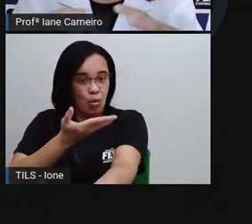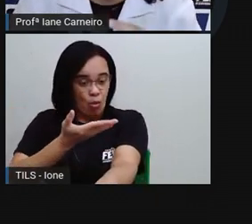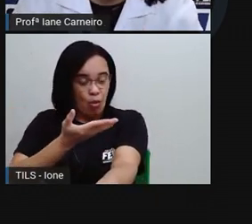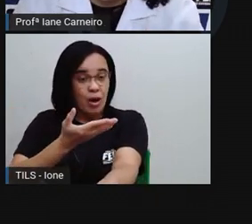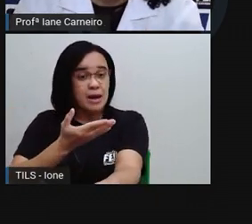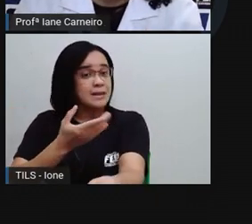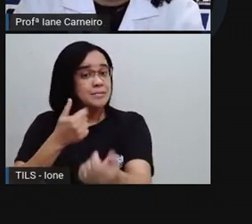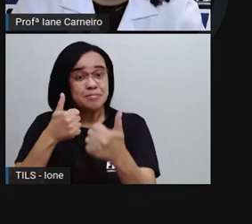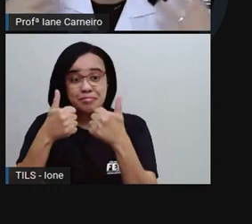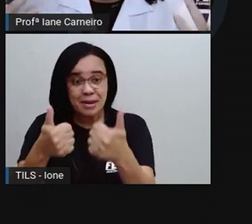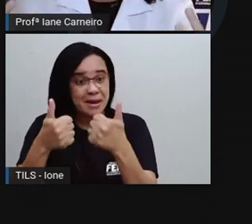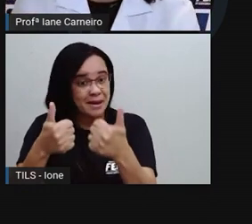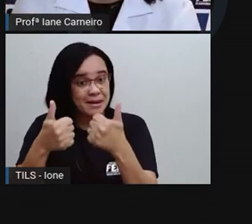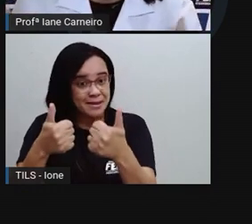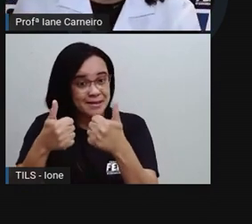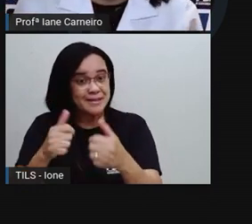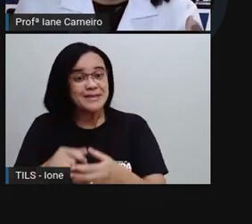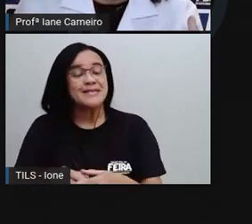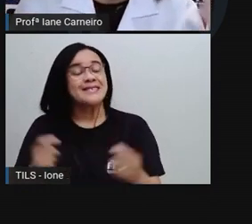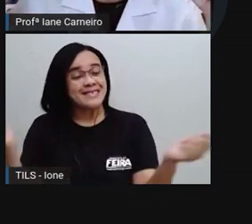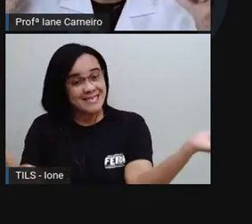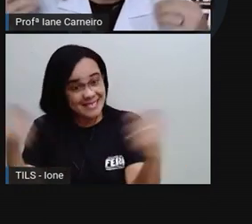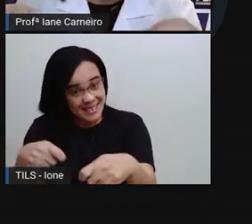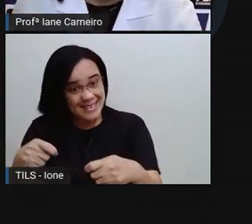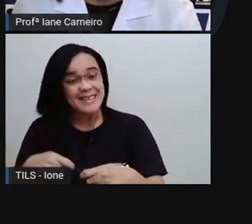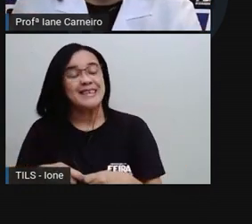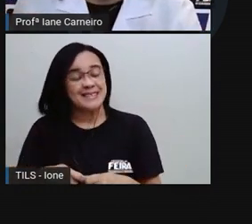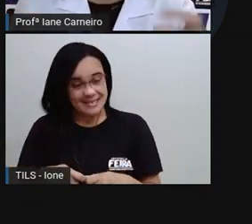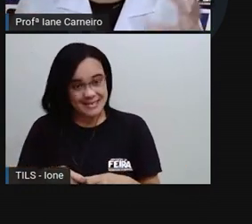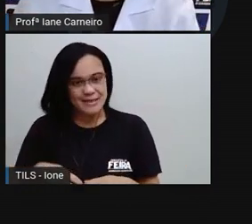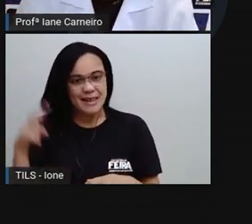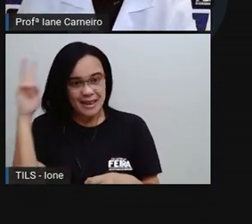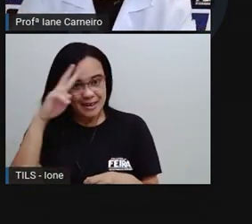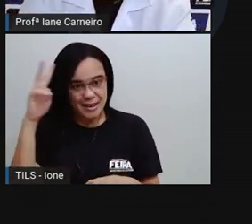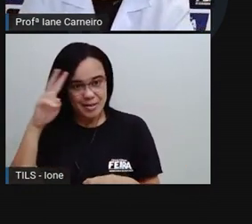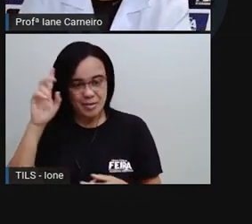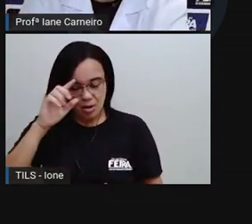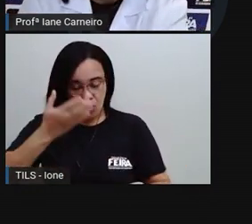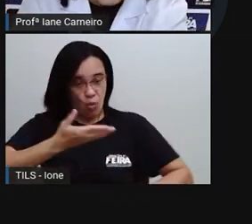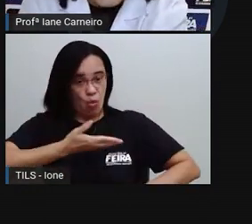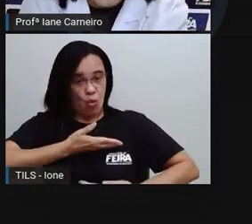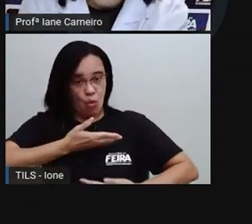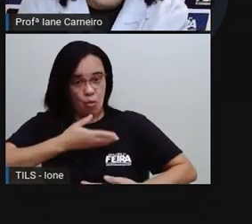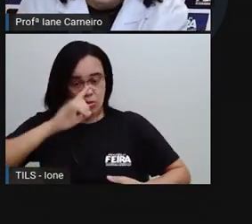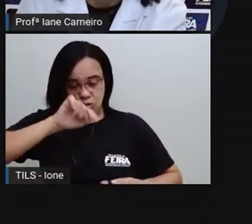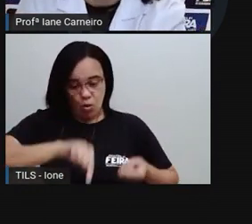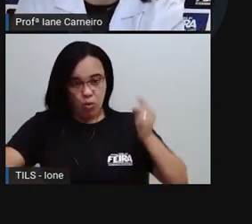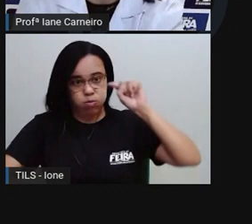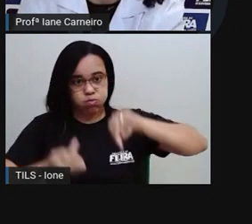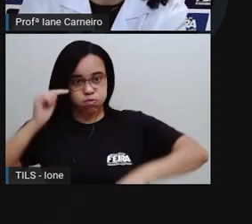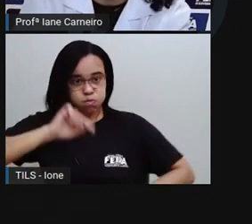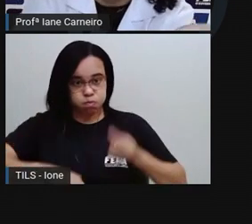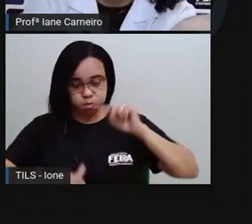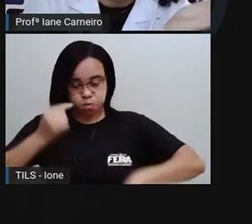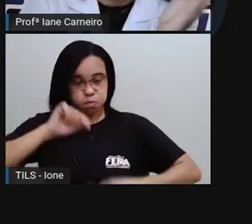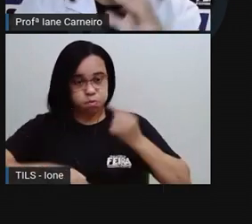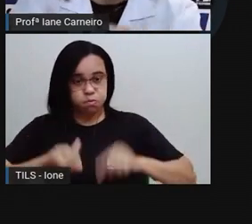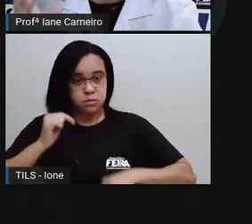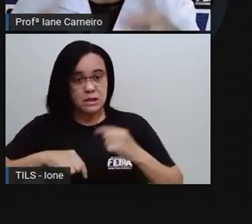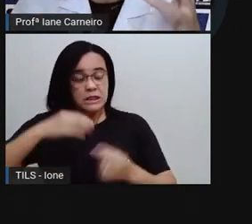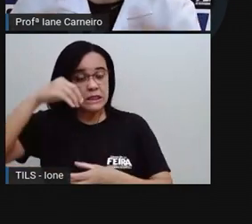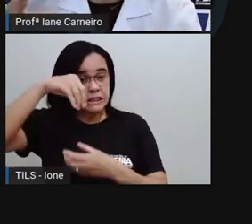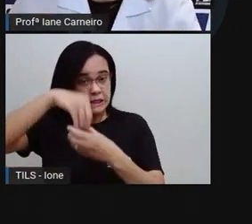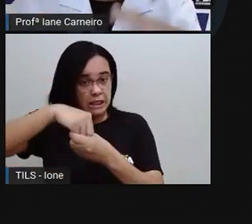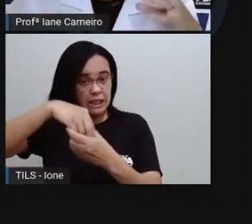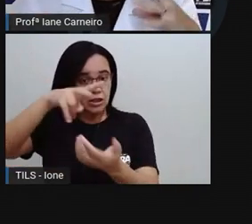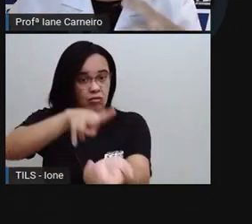Sabe, como a Pró falou, que os órgãos funcionam, né? No nosso corpo, né? Se você olhar assim, tem umas veias no nosso corpo, né? E